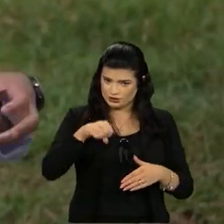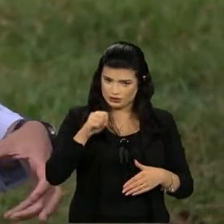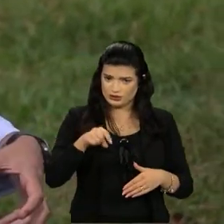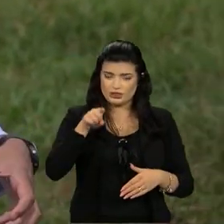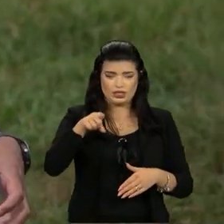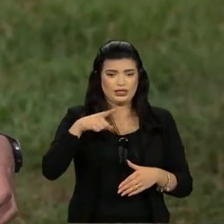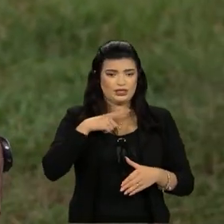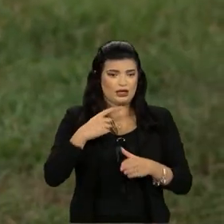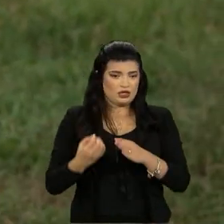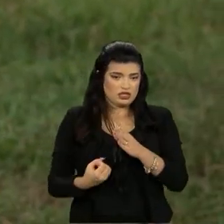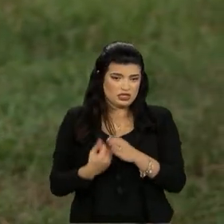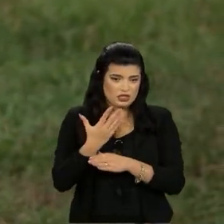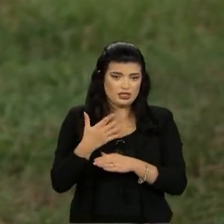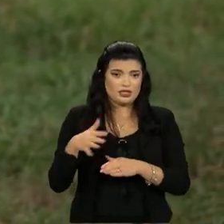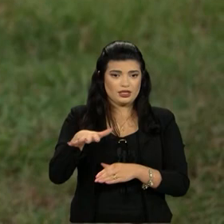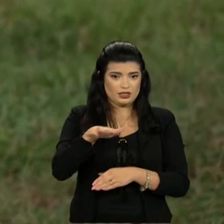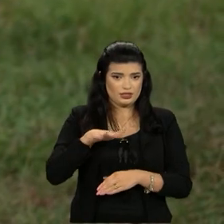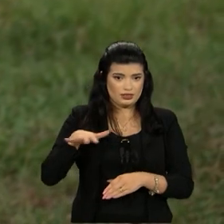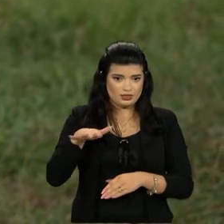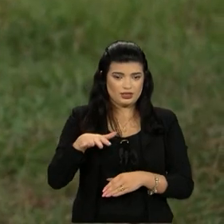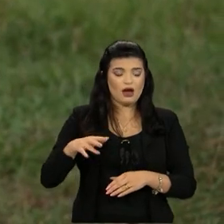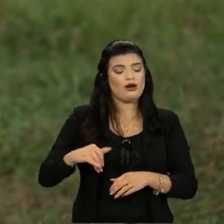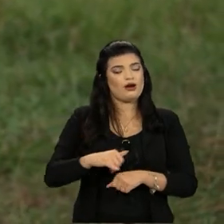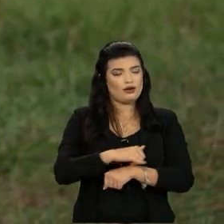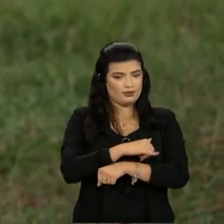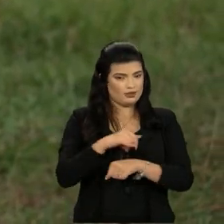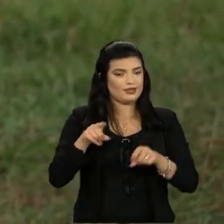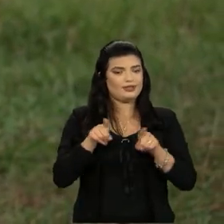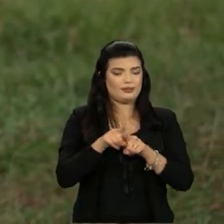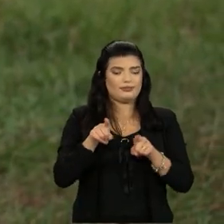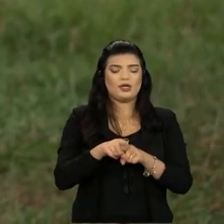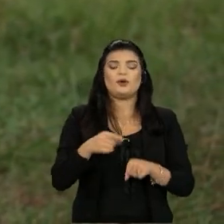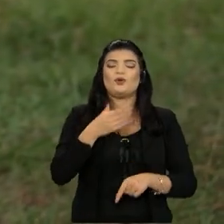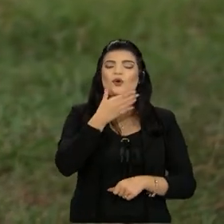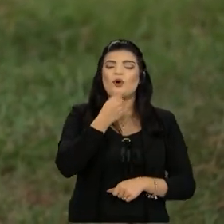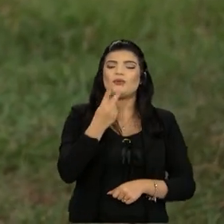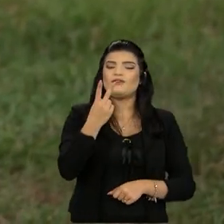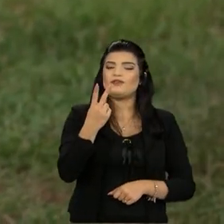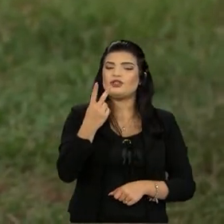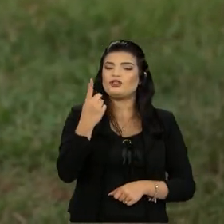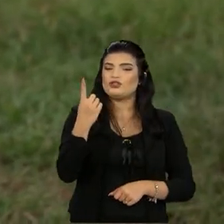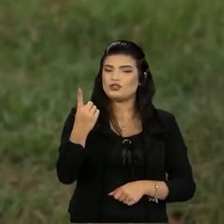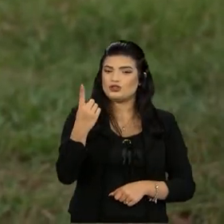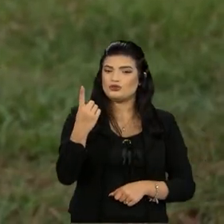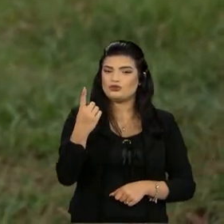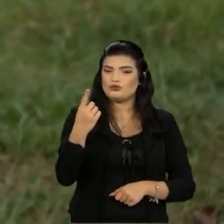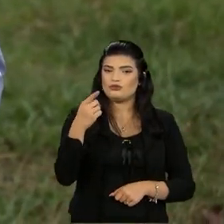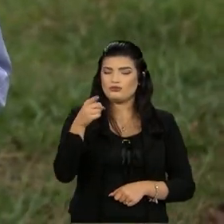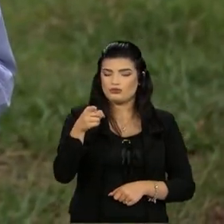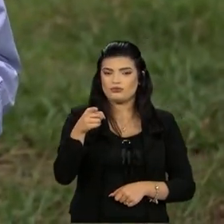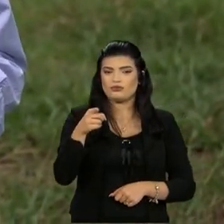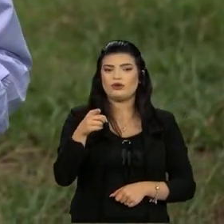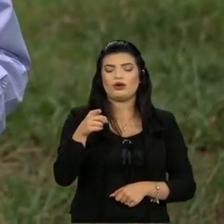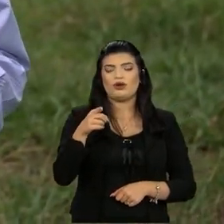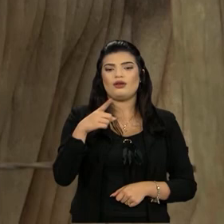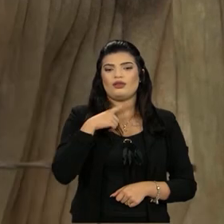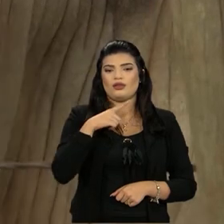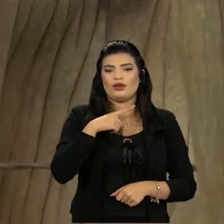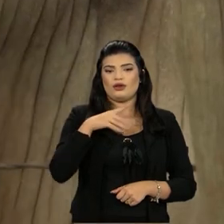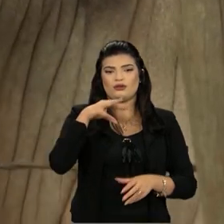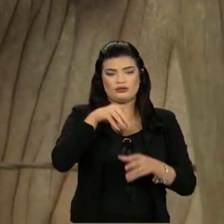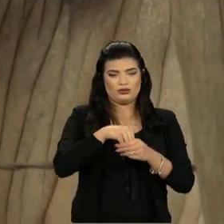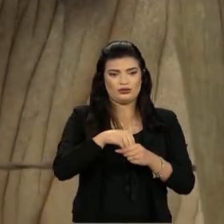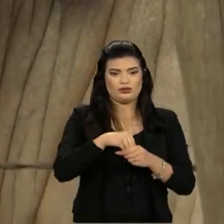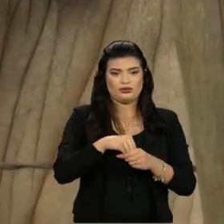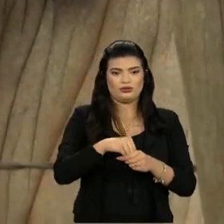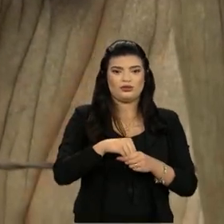Está numa recria intensiva e depois vai para uma engorda também. Para os machos ali, 21 arrobas dentro do conceito 777. Exatamente. E